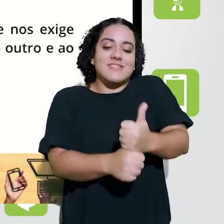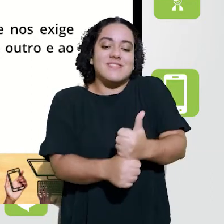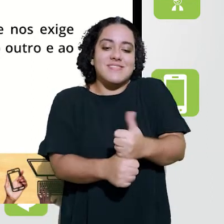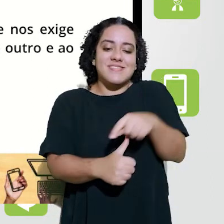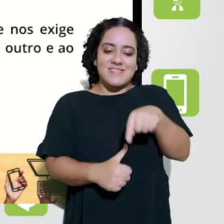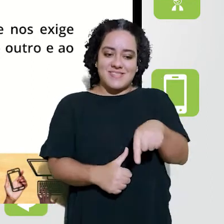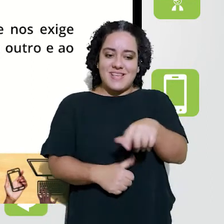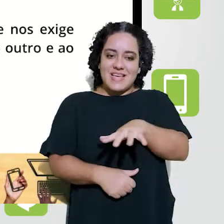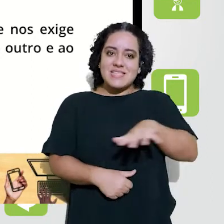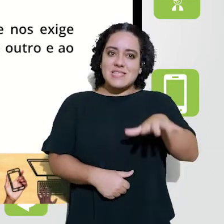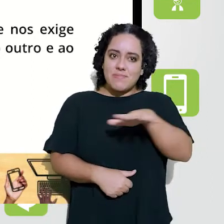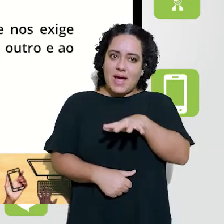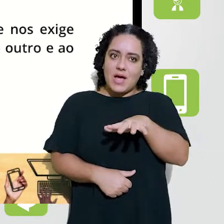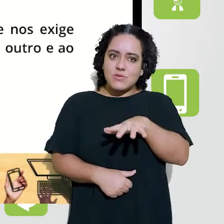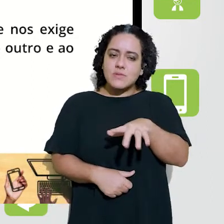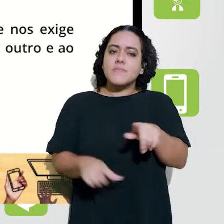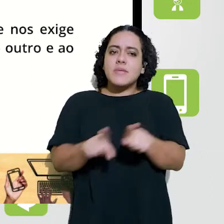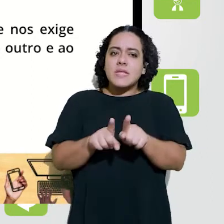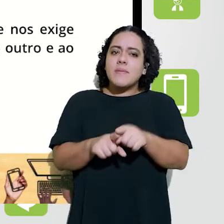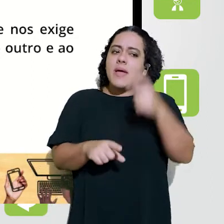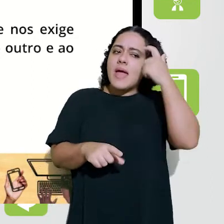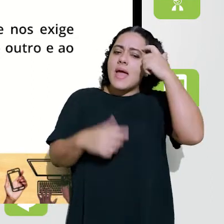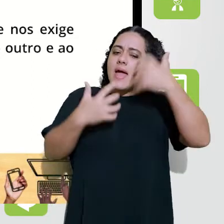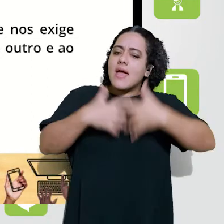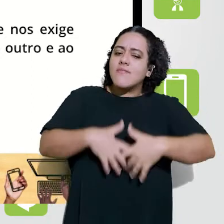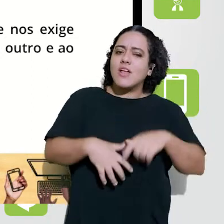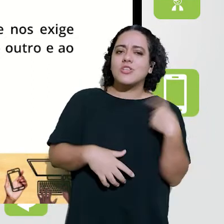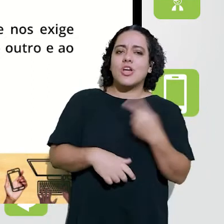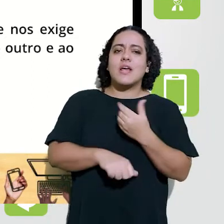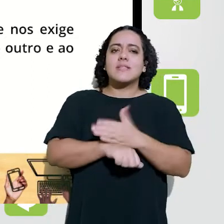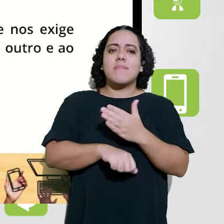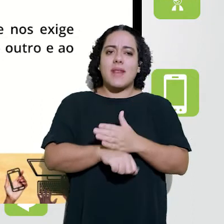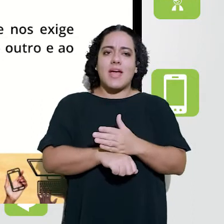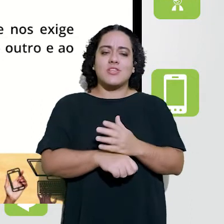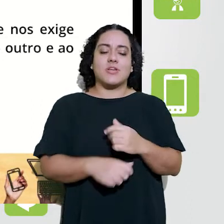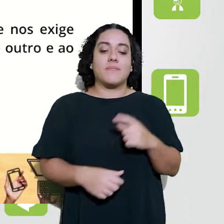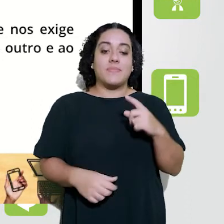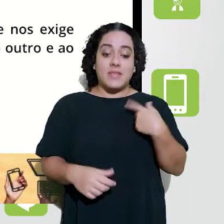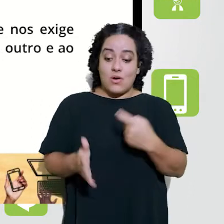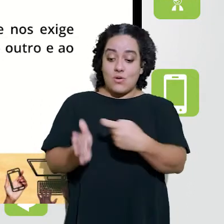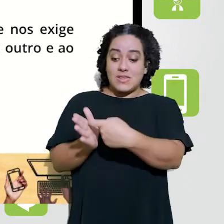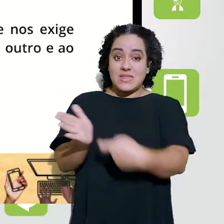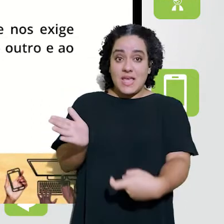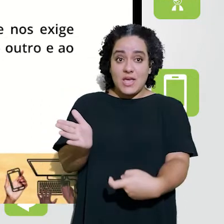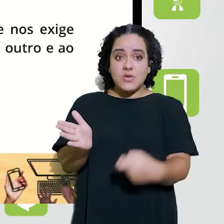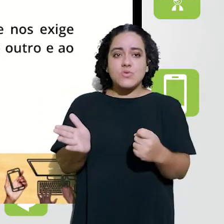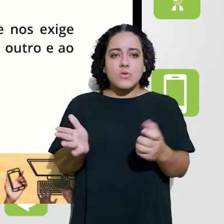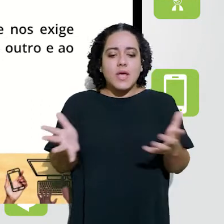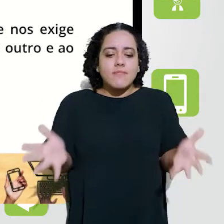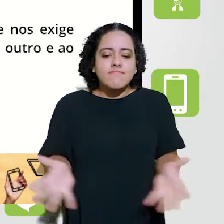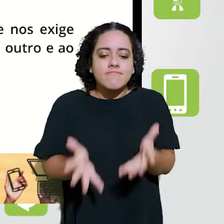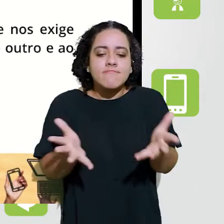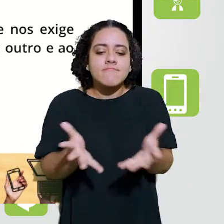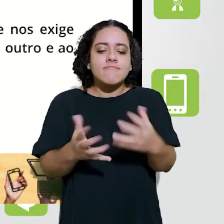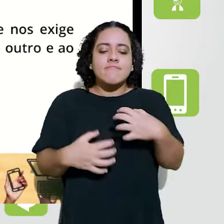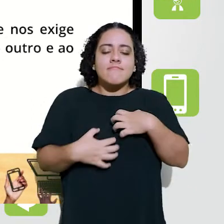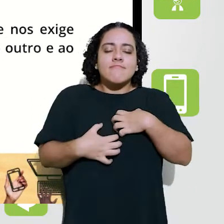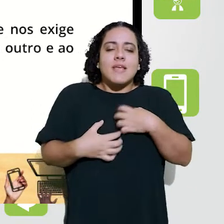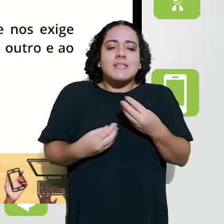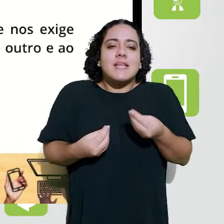nós nesses espaços, né? E como tem sido nós os nossos espaços. Então, a intenção desse texto é